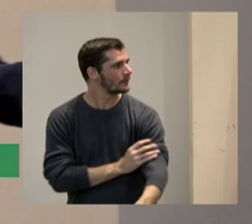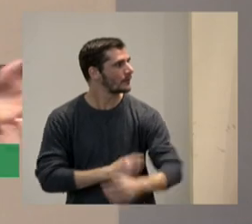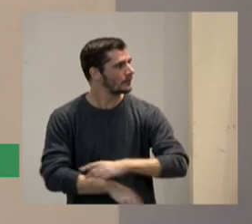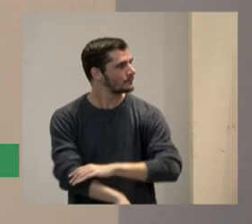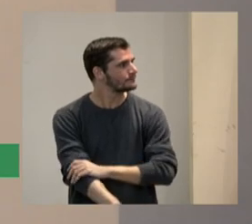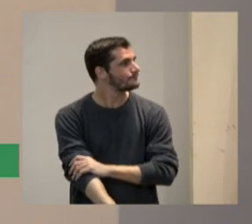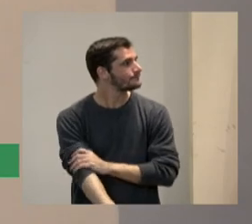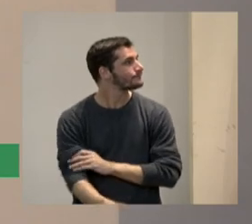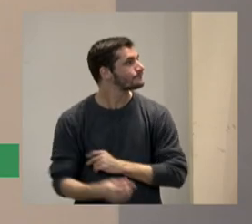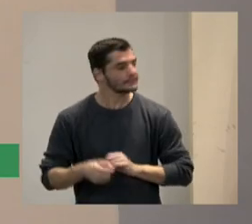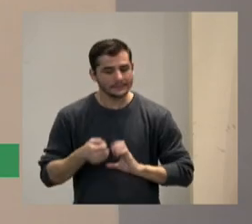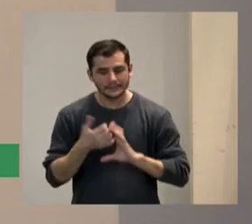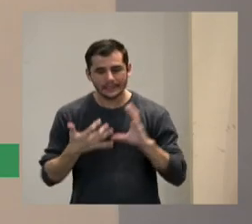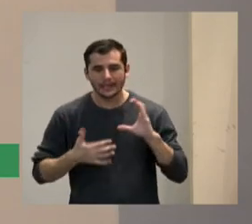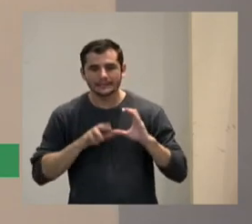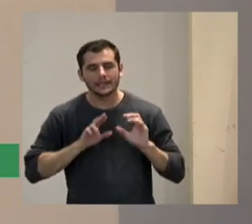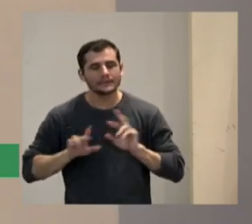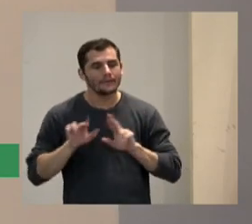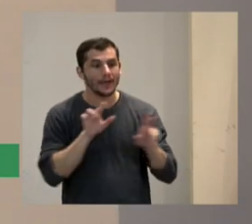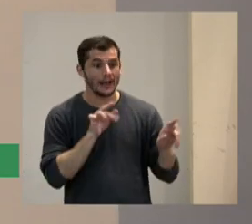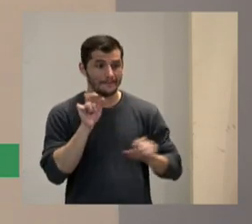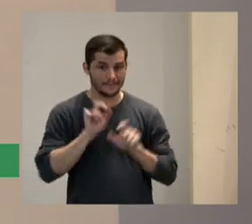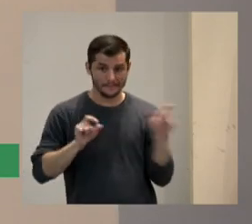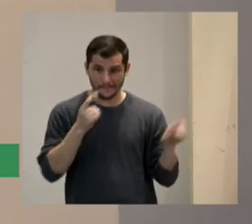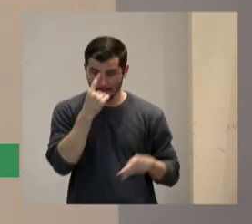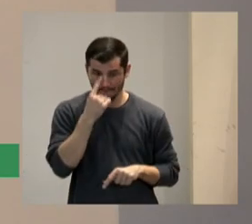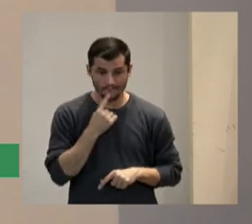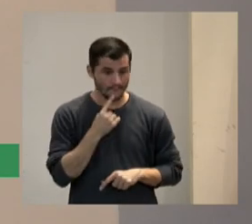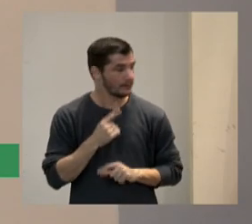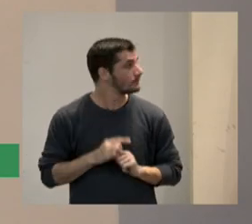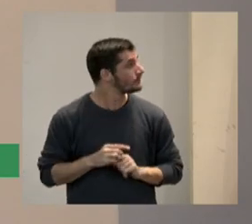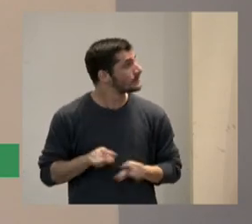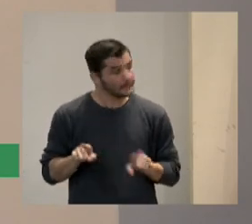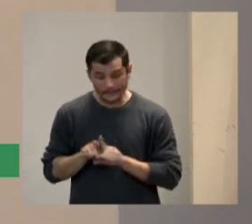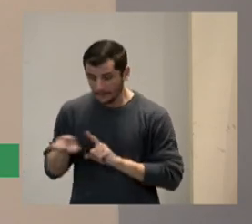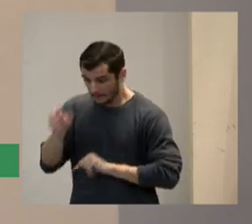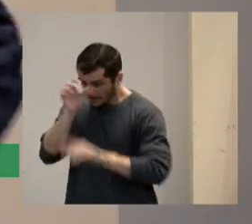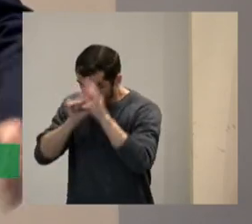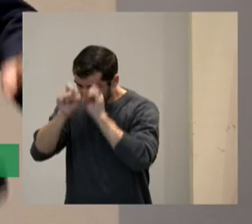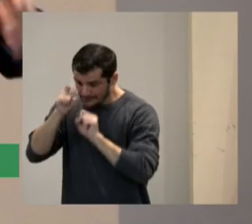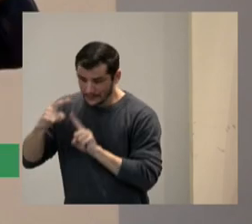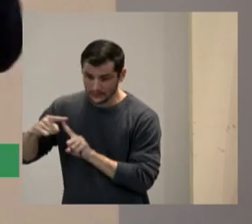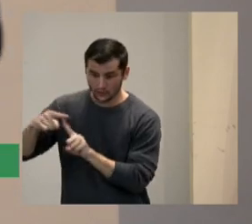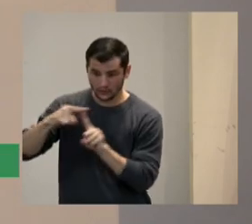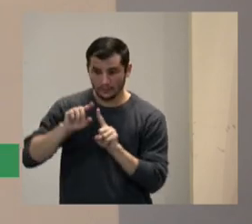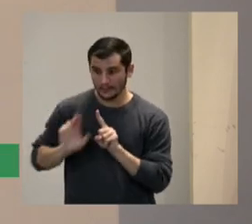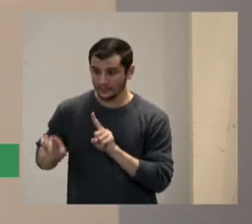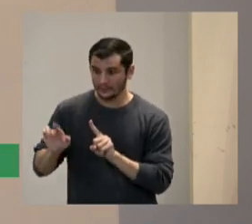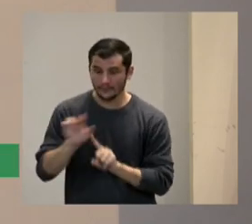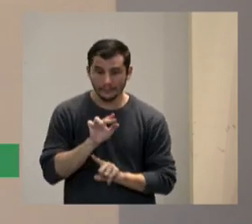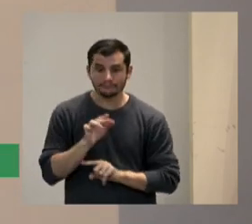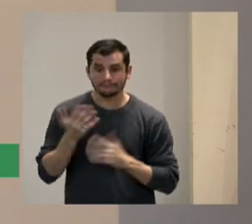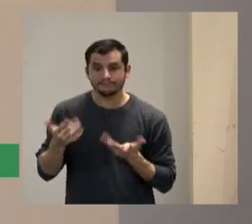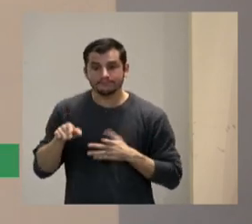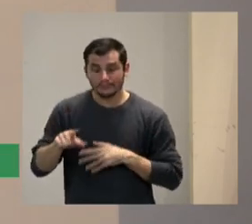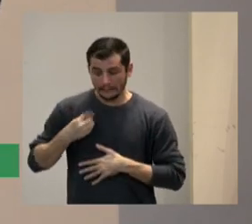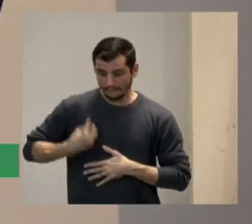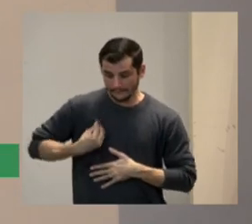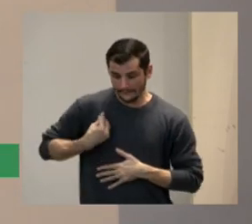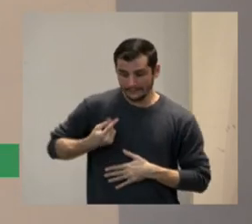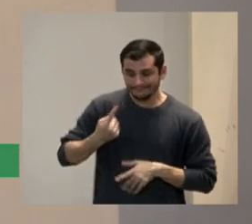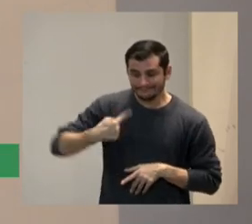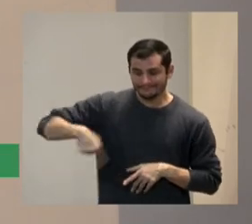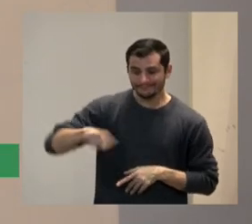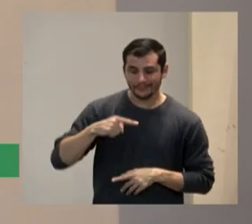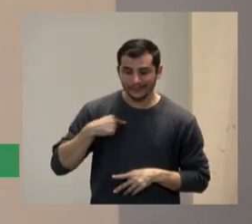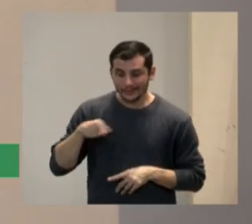características os estilos de aprendizagem por tanto são uma coisa que a gente